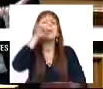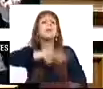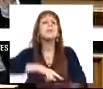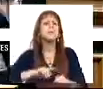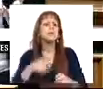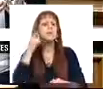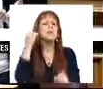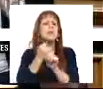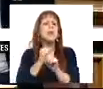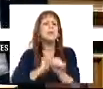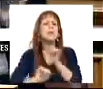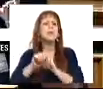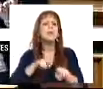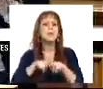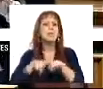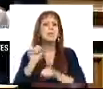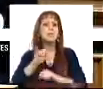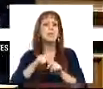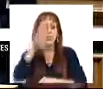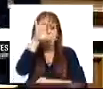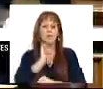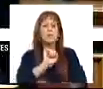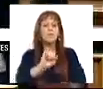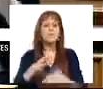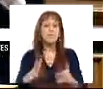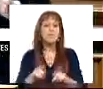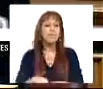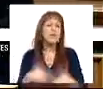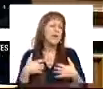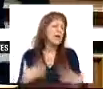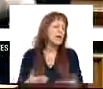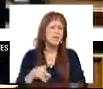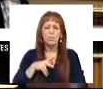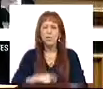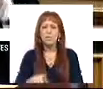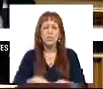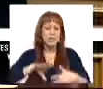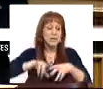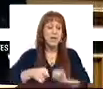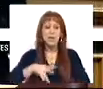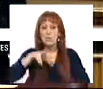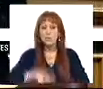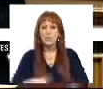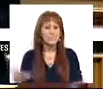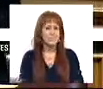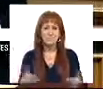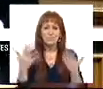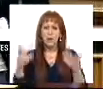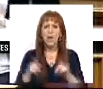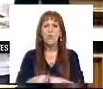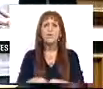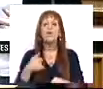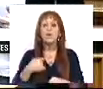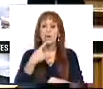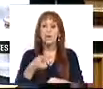servem na vossa política governativa que já cansa o país, que estraga o país. Agora, até